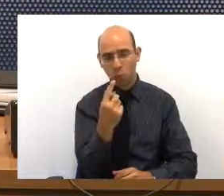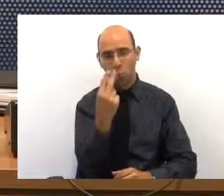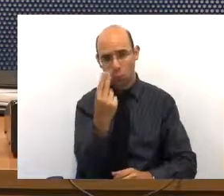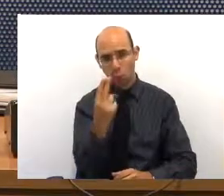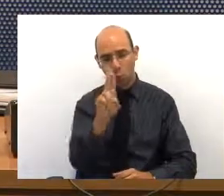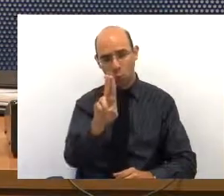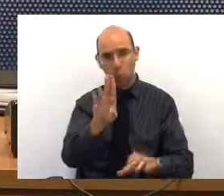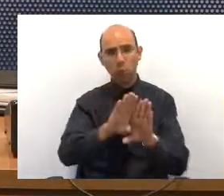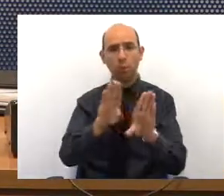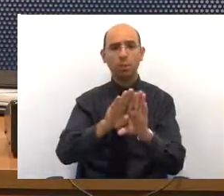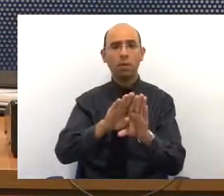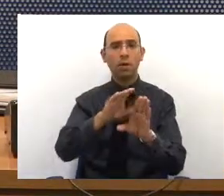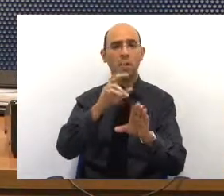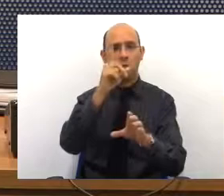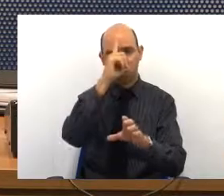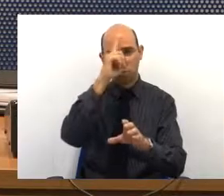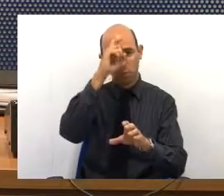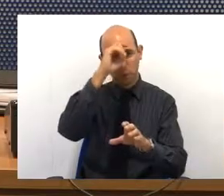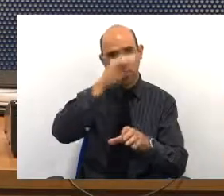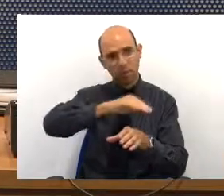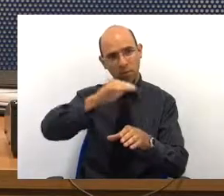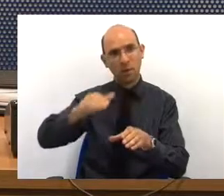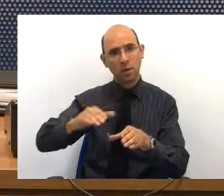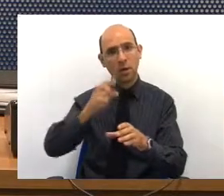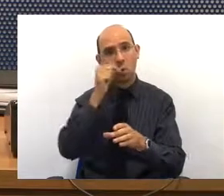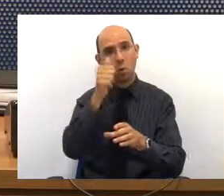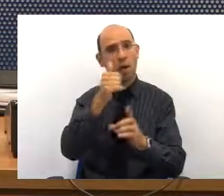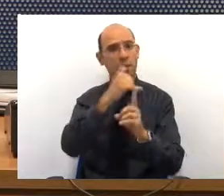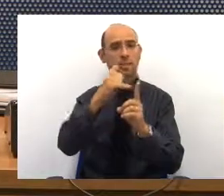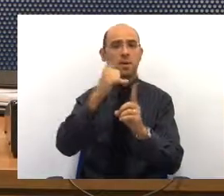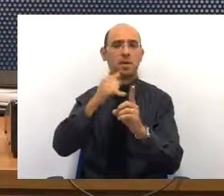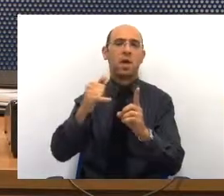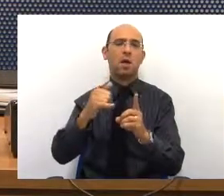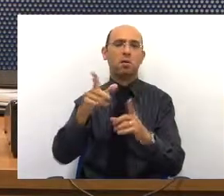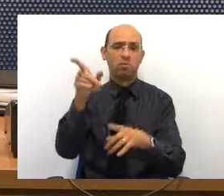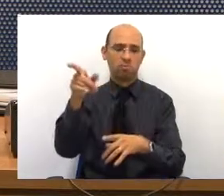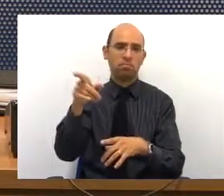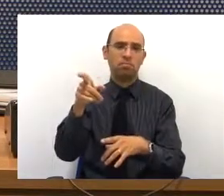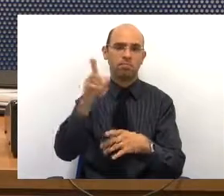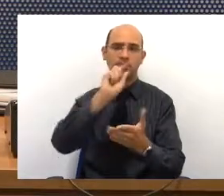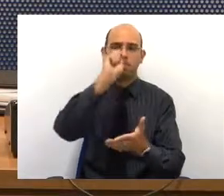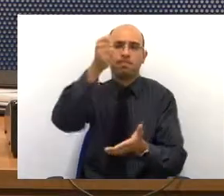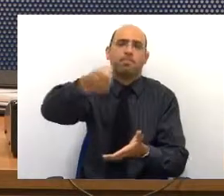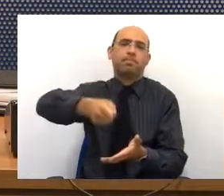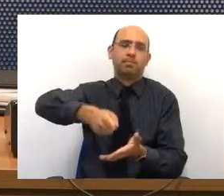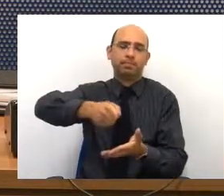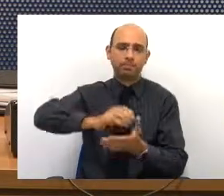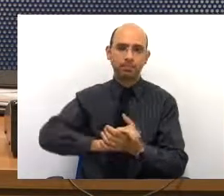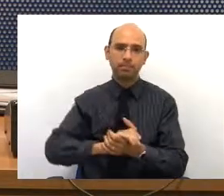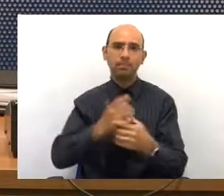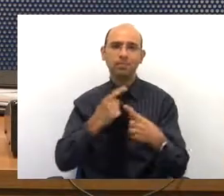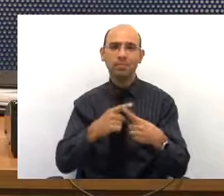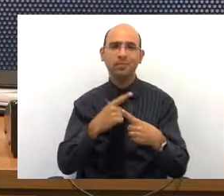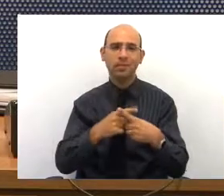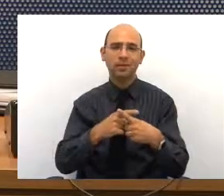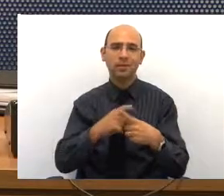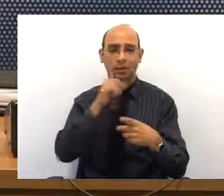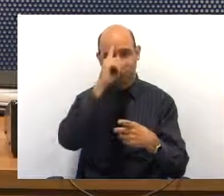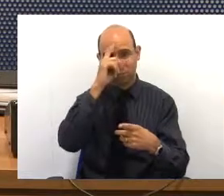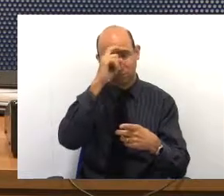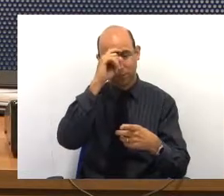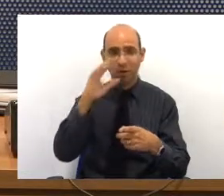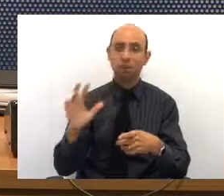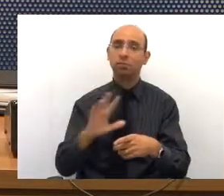consome quase metade do meu orçamento. Porque o atendimento hospitalar é